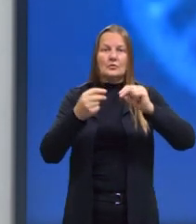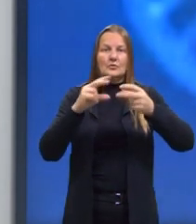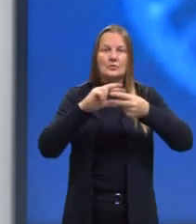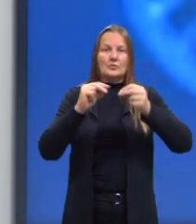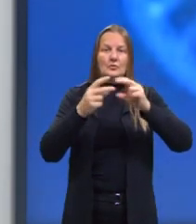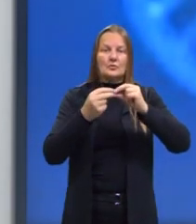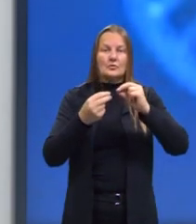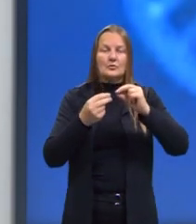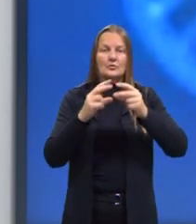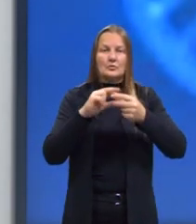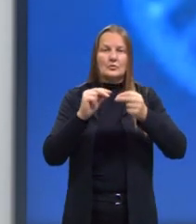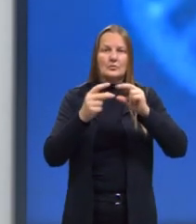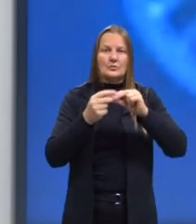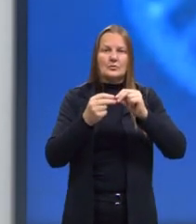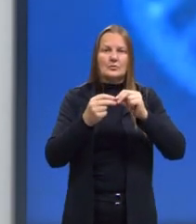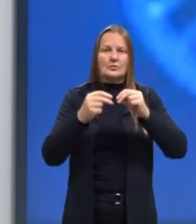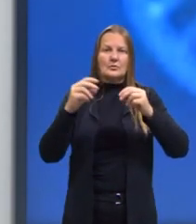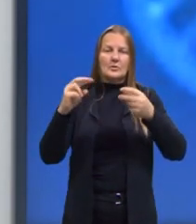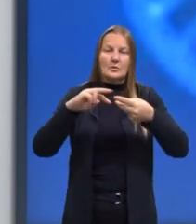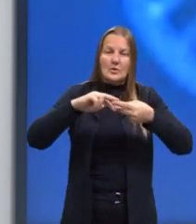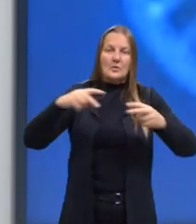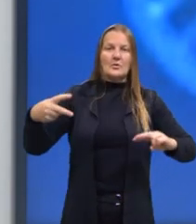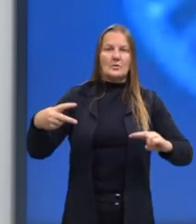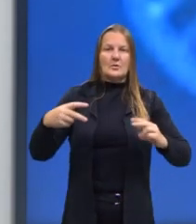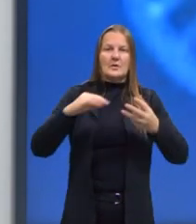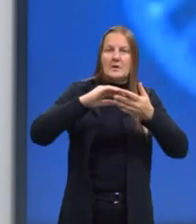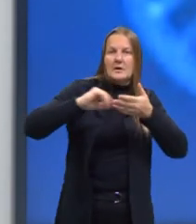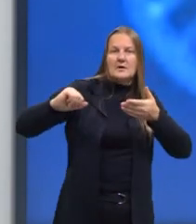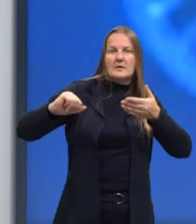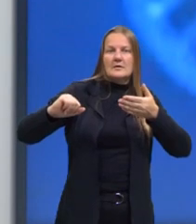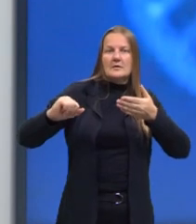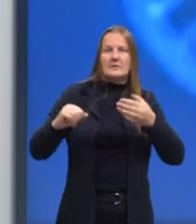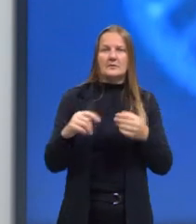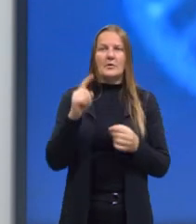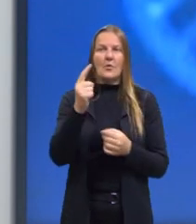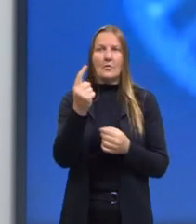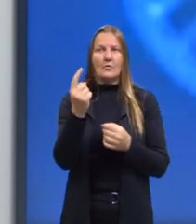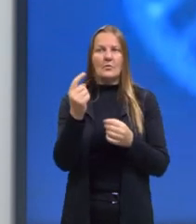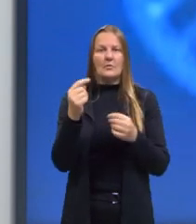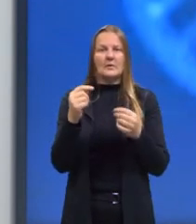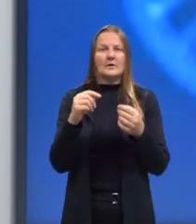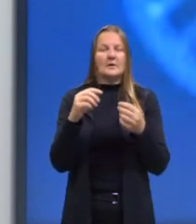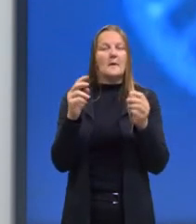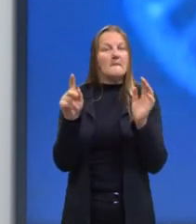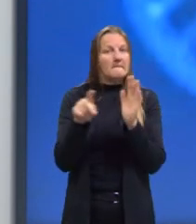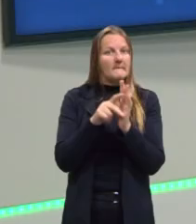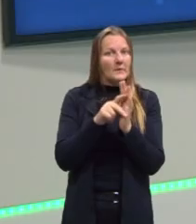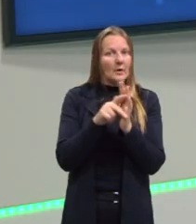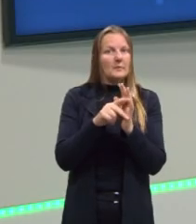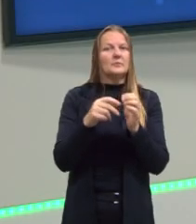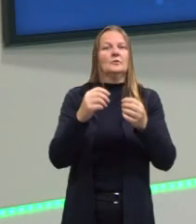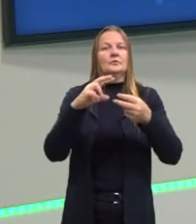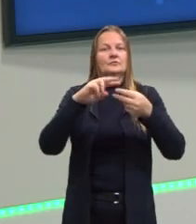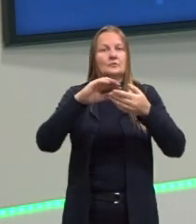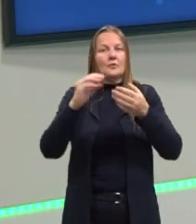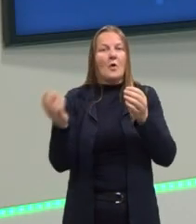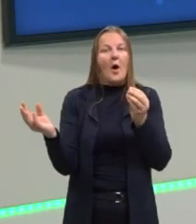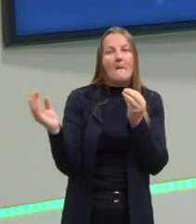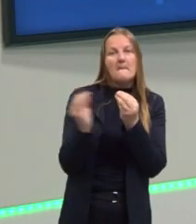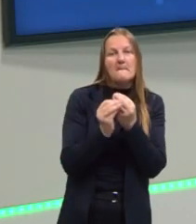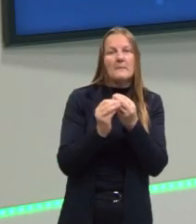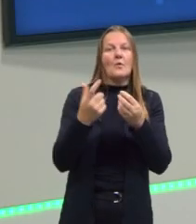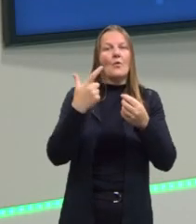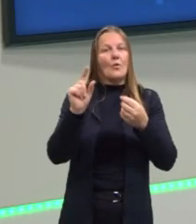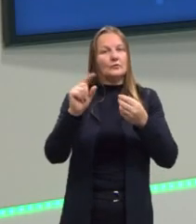nucleotídeos ao DNA. Então, essas são as principais, algumas delas, das mutações